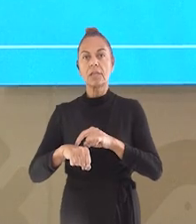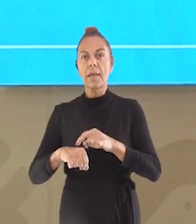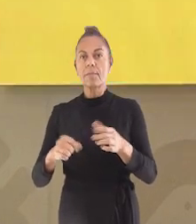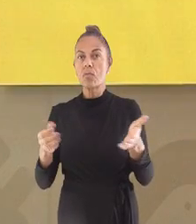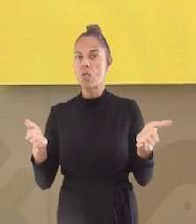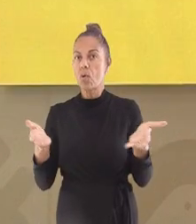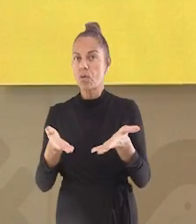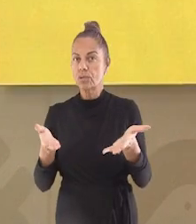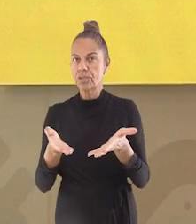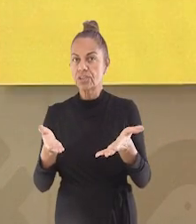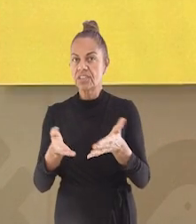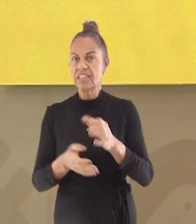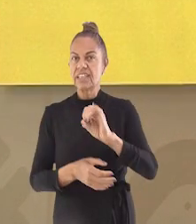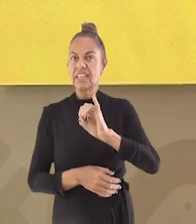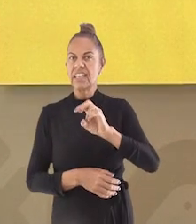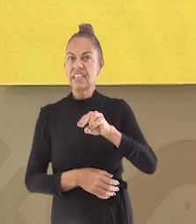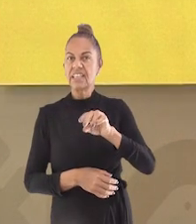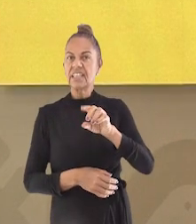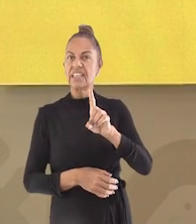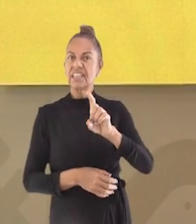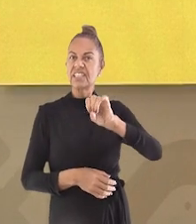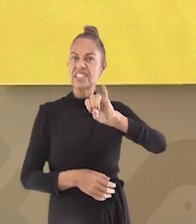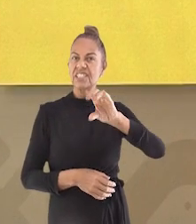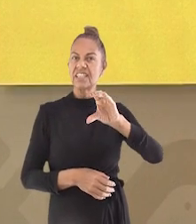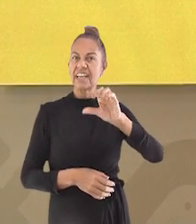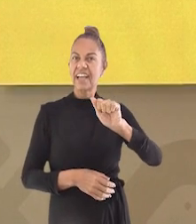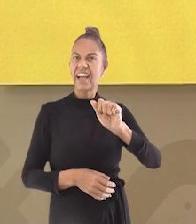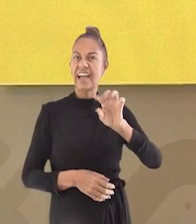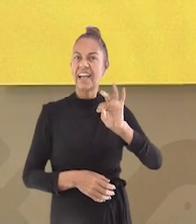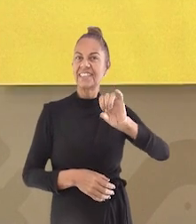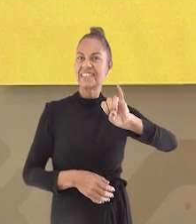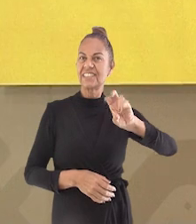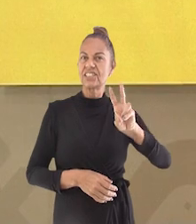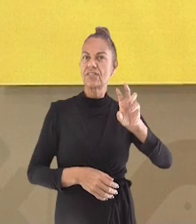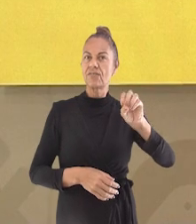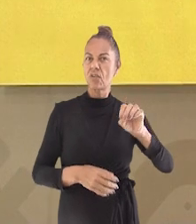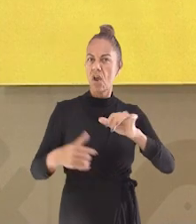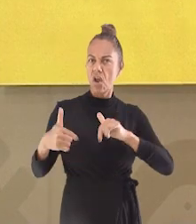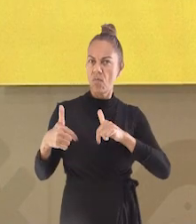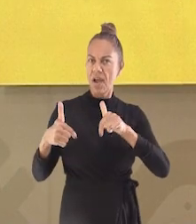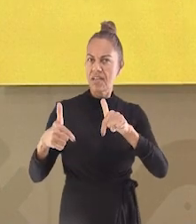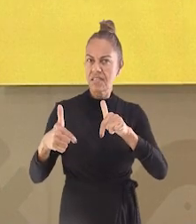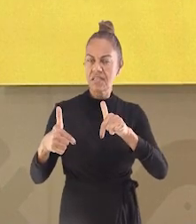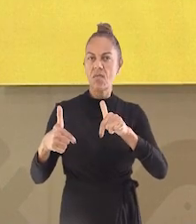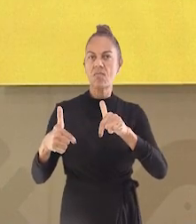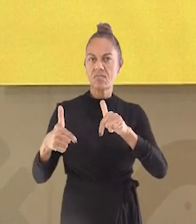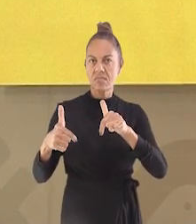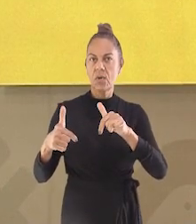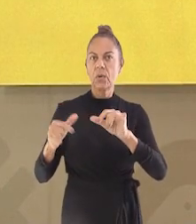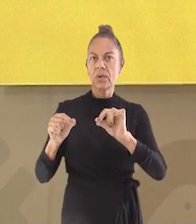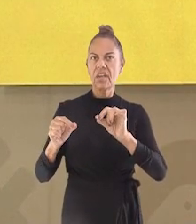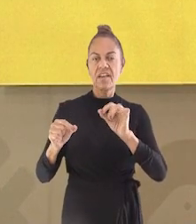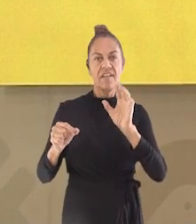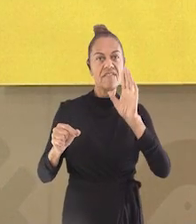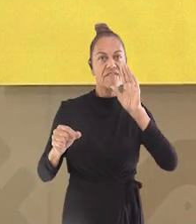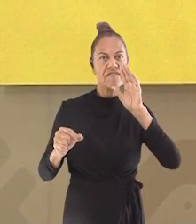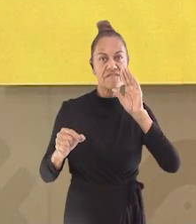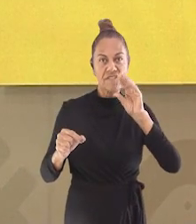Presente do indicativo é um tempo verbal utilizado para falar de uma ação que ocorre no momento da fala.